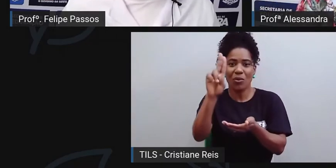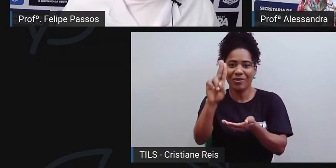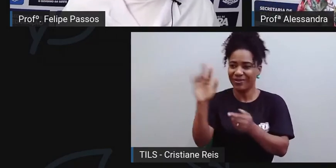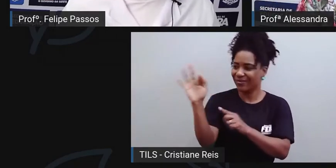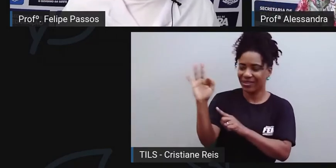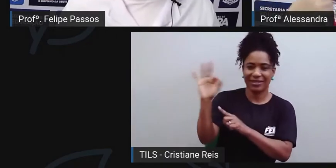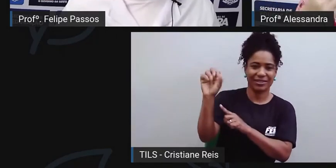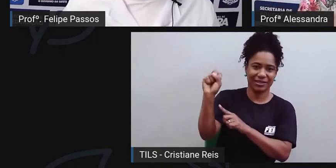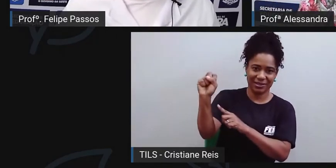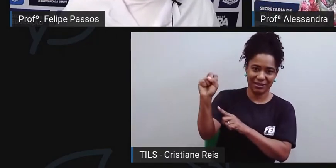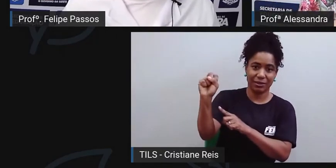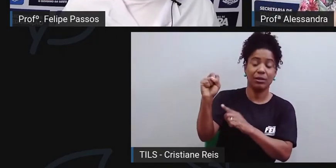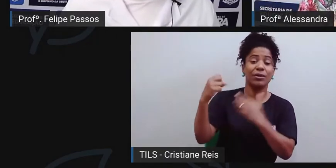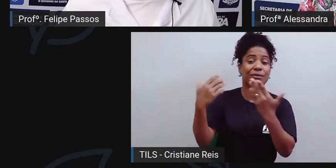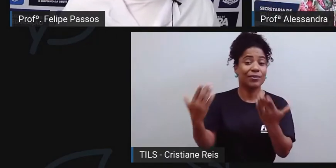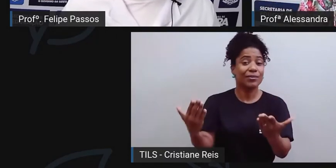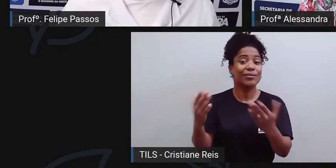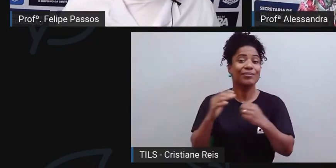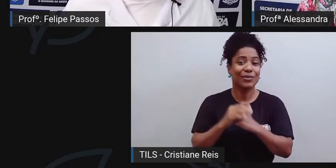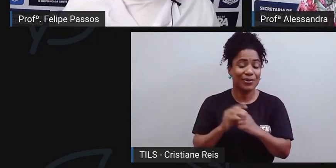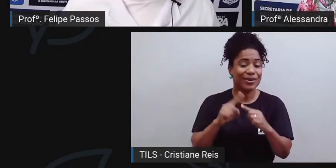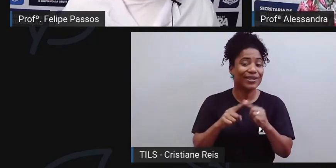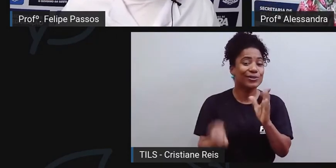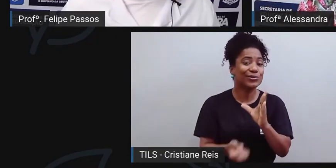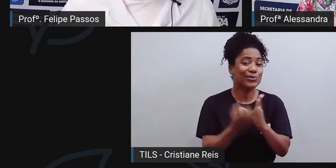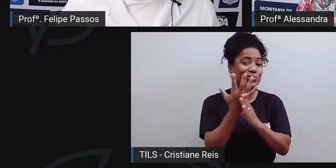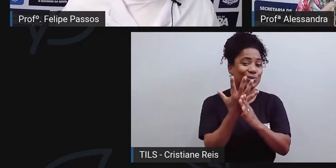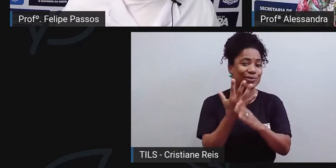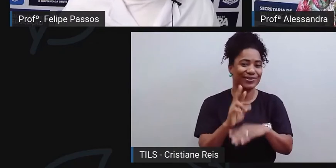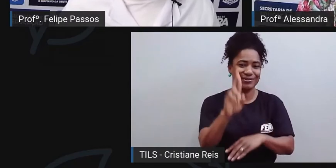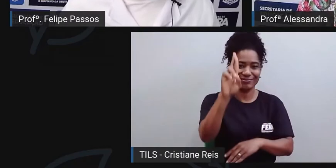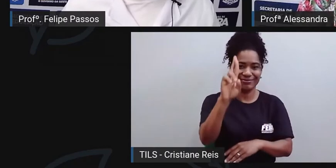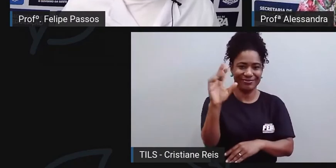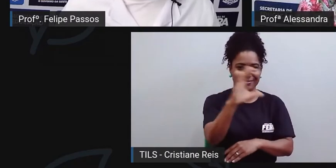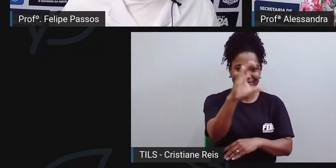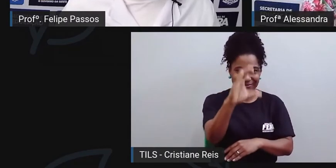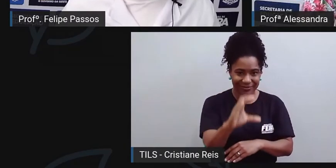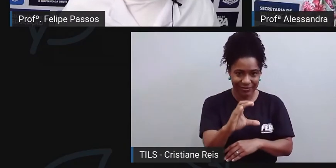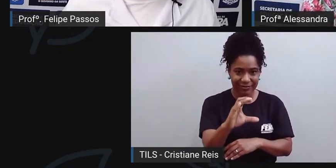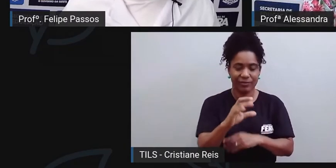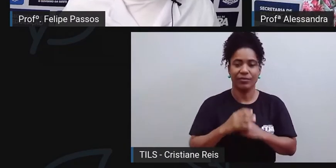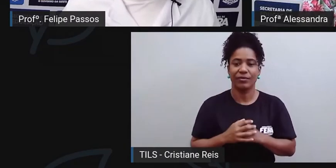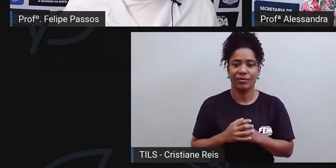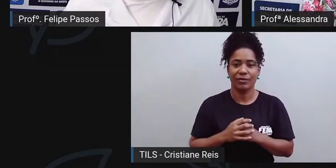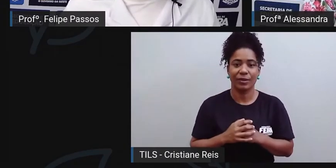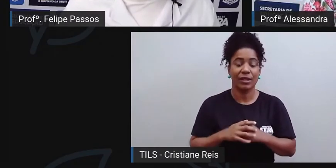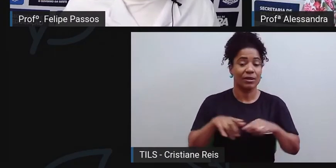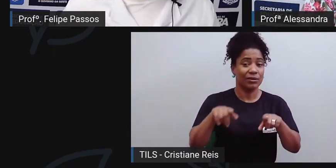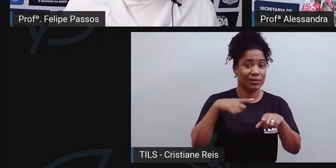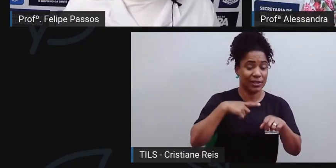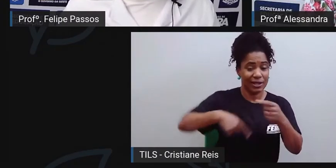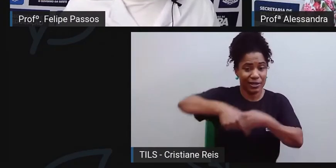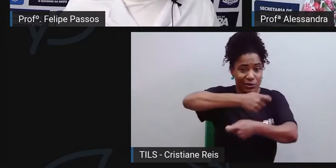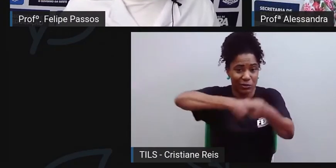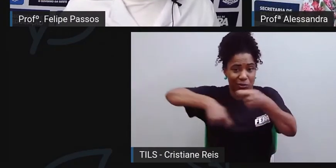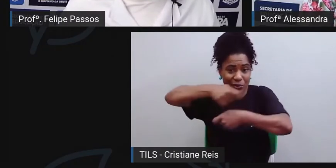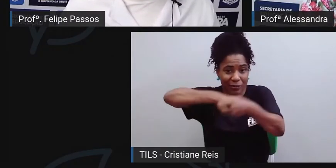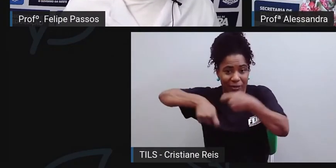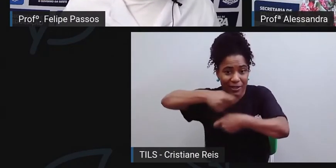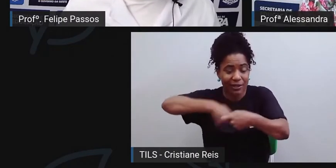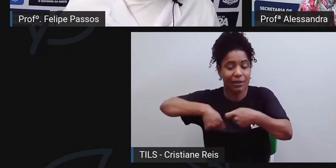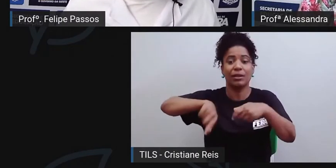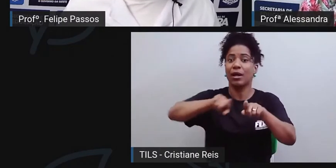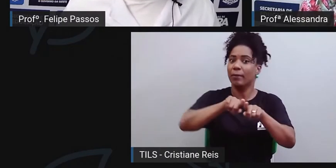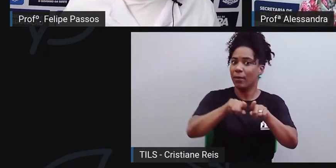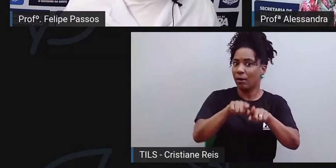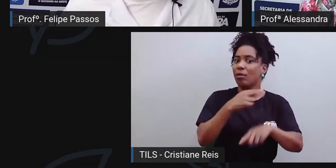Santana, porque ela tem outra coisa também, não apenas a questão econômica, a questão comercial, mas a questão religiosa. Então,